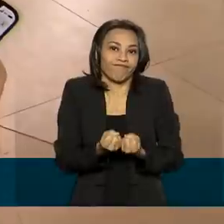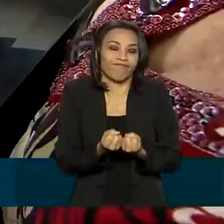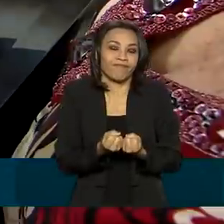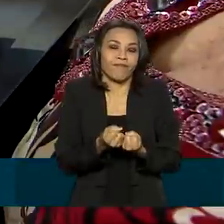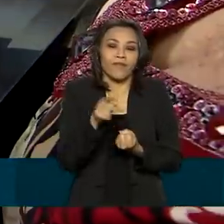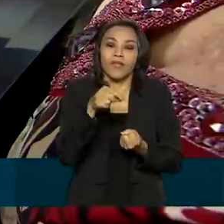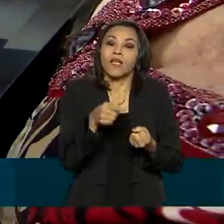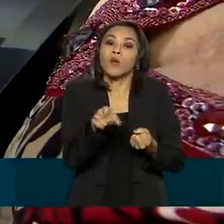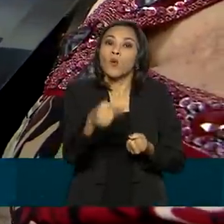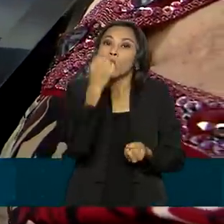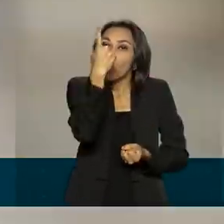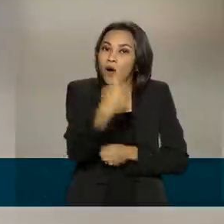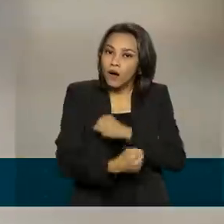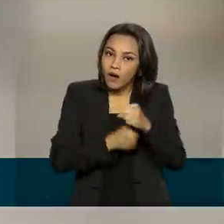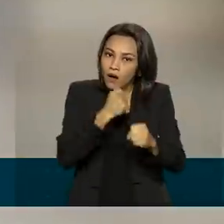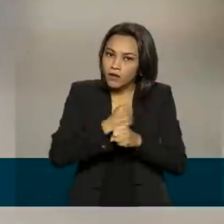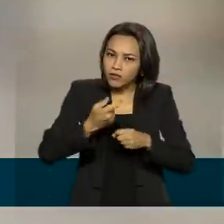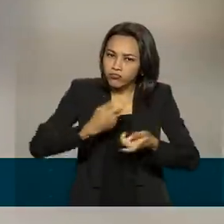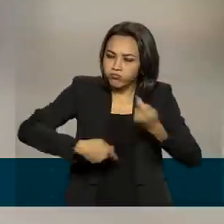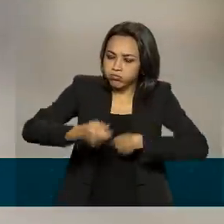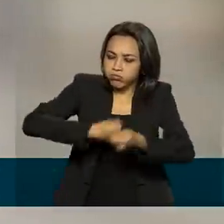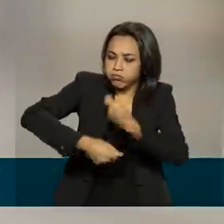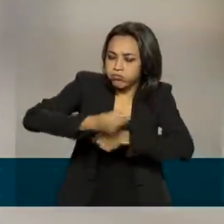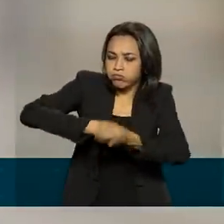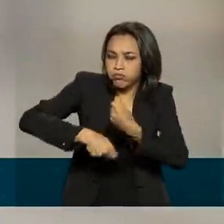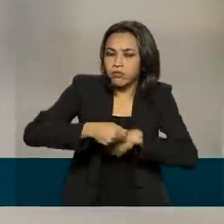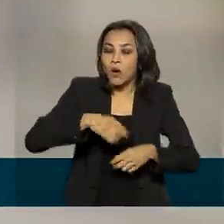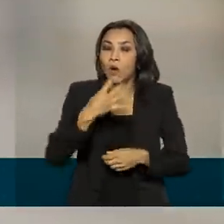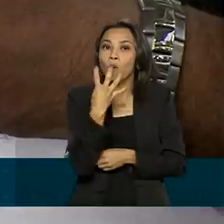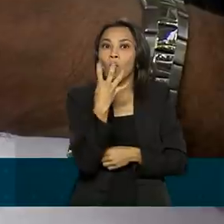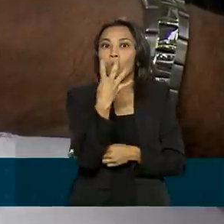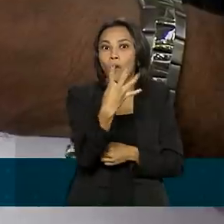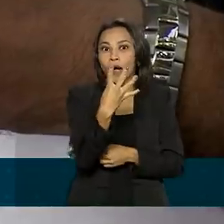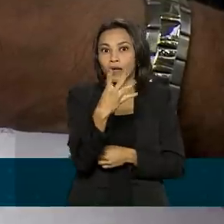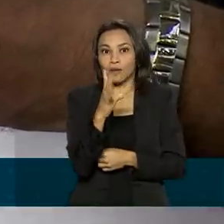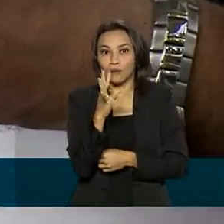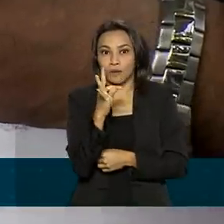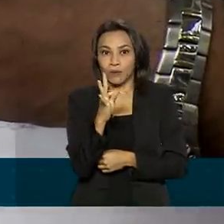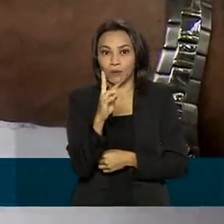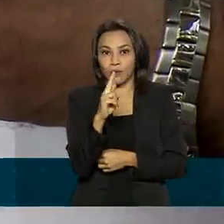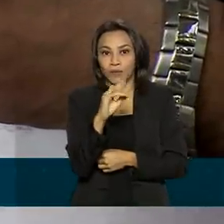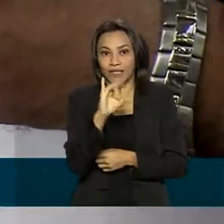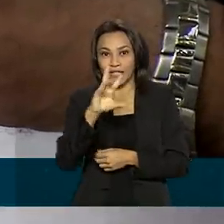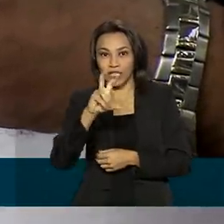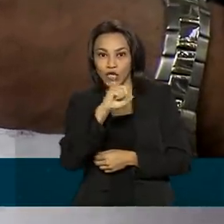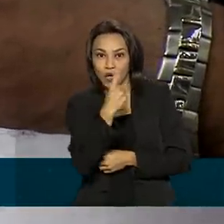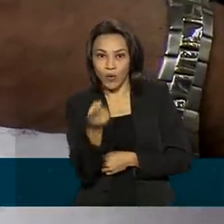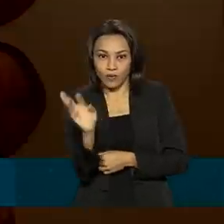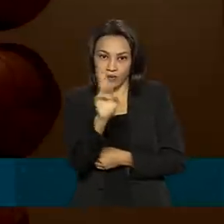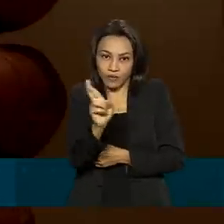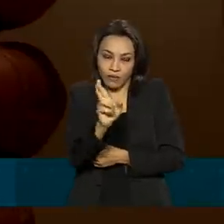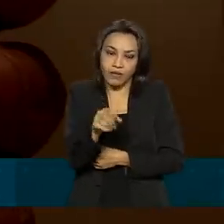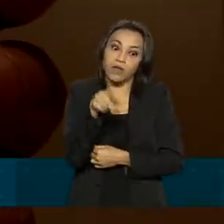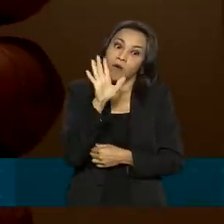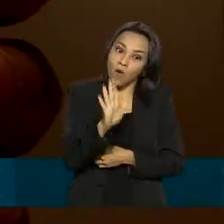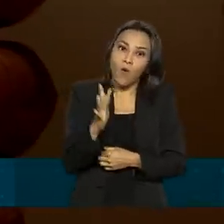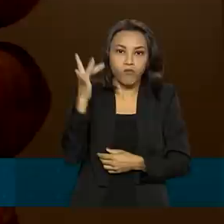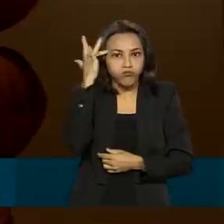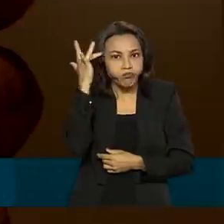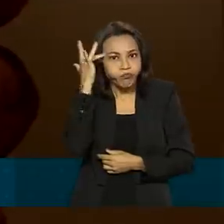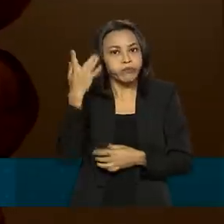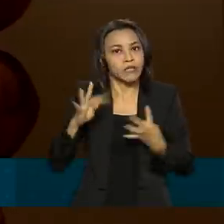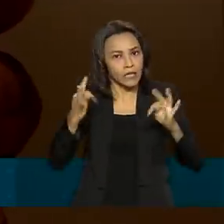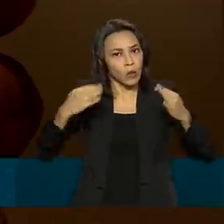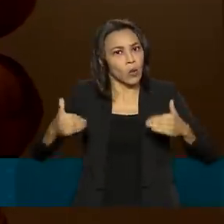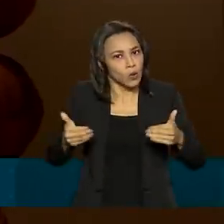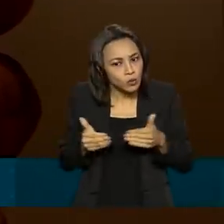um movimento de mais de 4 trilhões de reais. Mas com o avanço tecnológico, além dos benefícios,